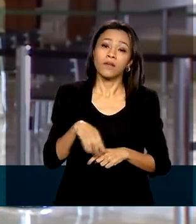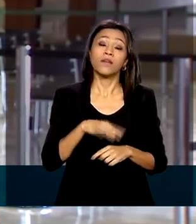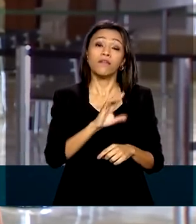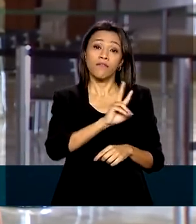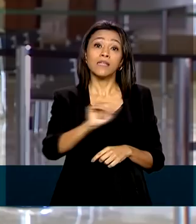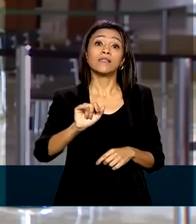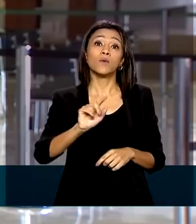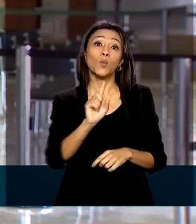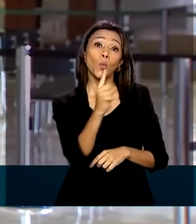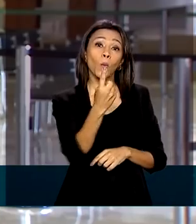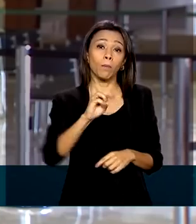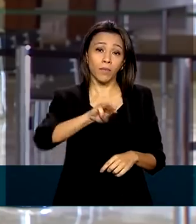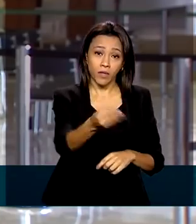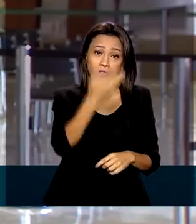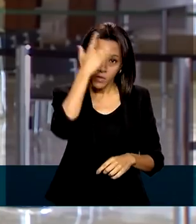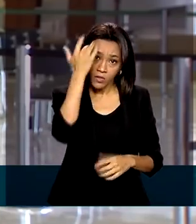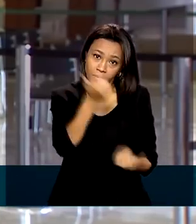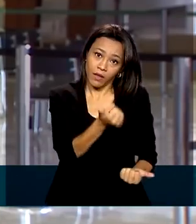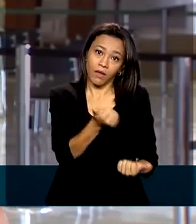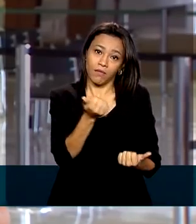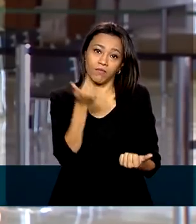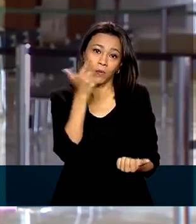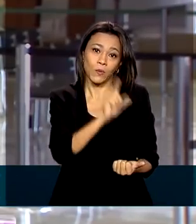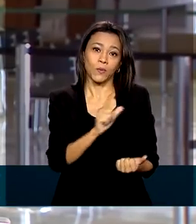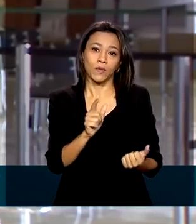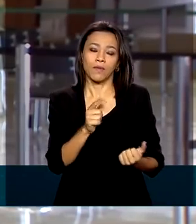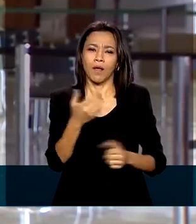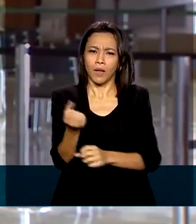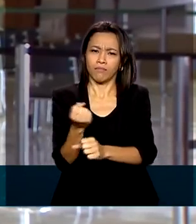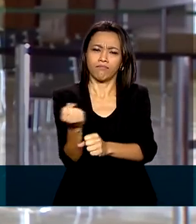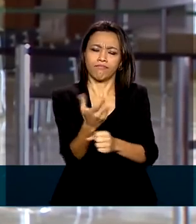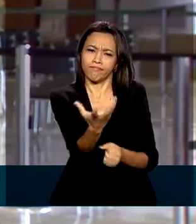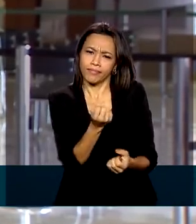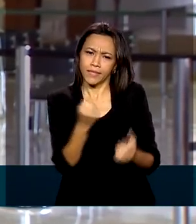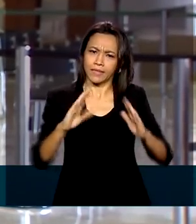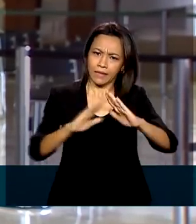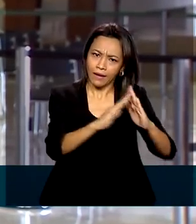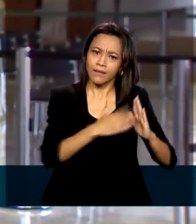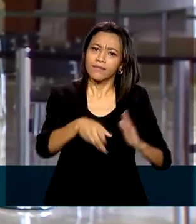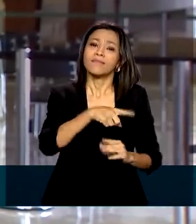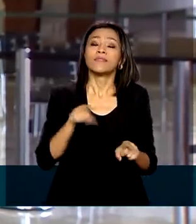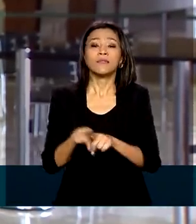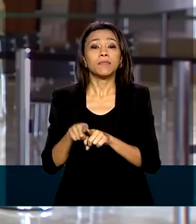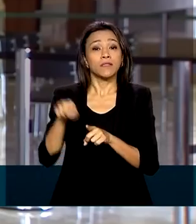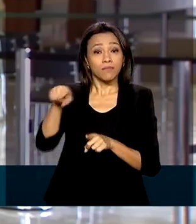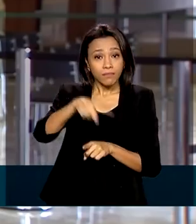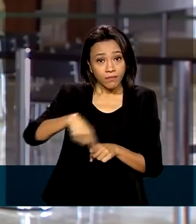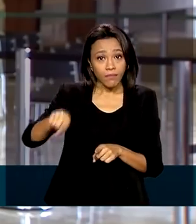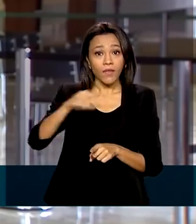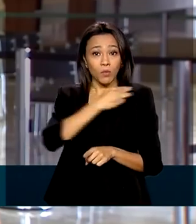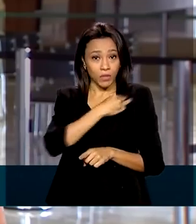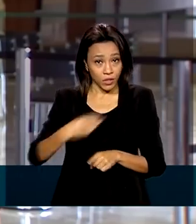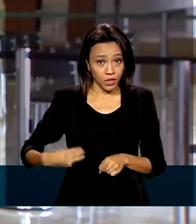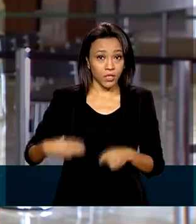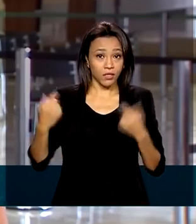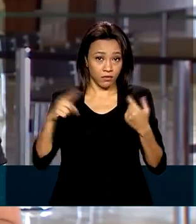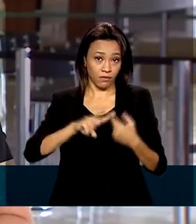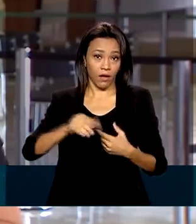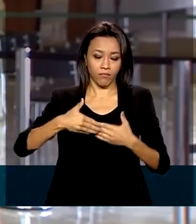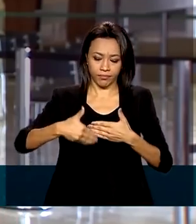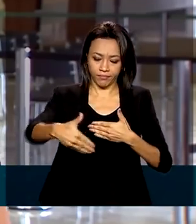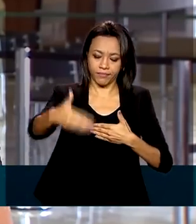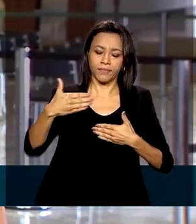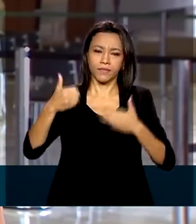Os detalhes serão apresentados pessoalmente pelo presidente Jair Bolsonaro e também pelo ministro de desenvolvimento regional, Rogério